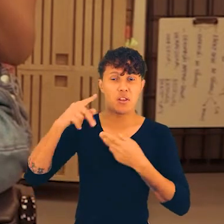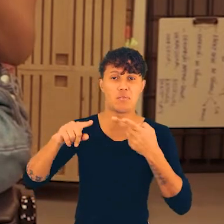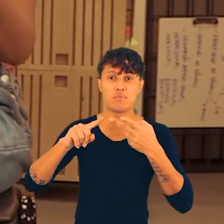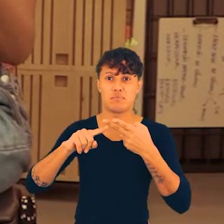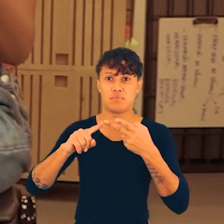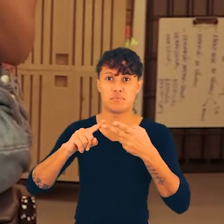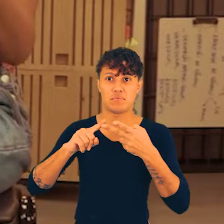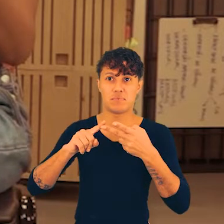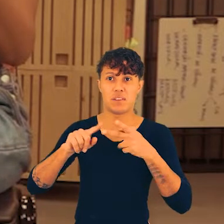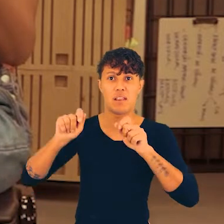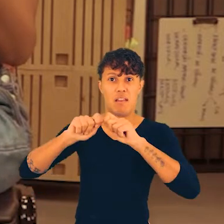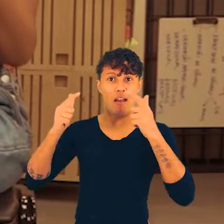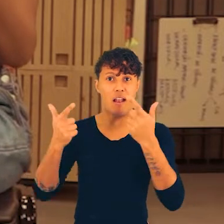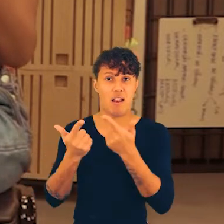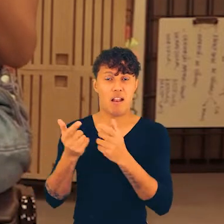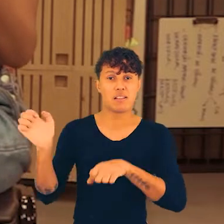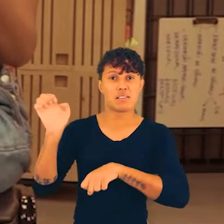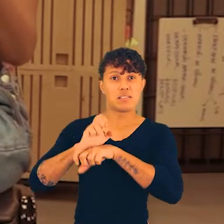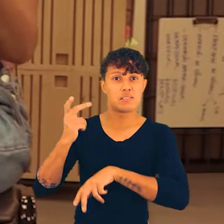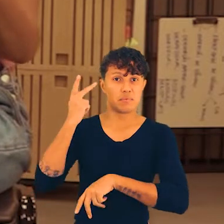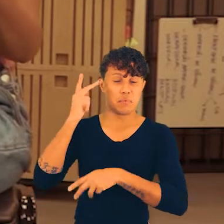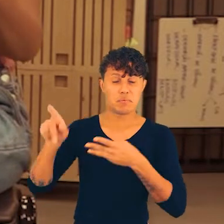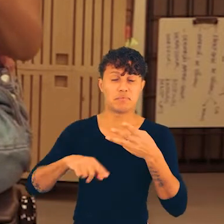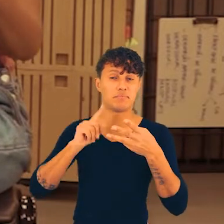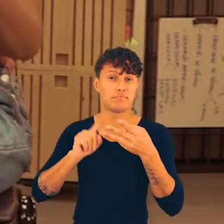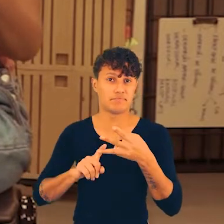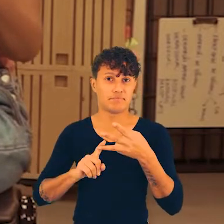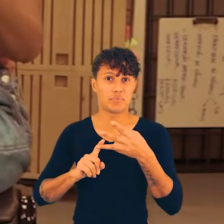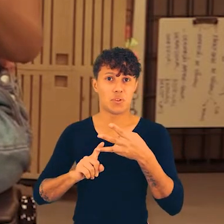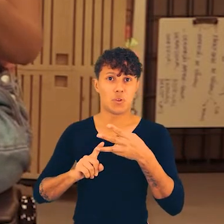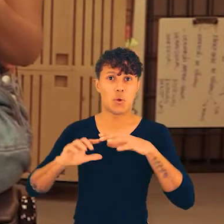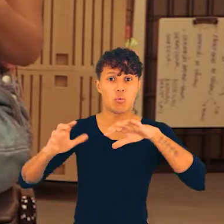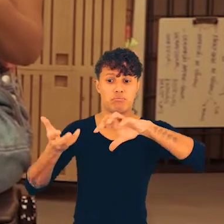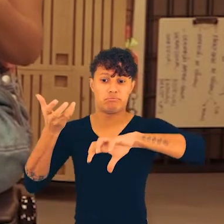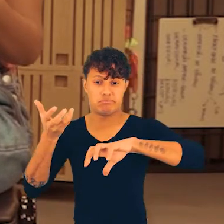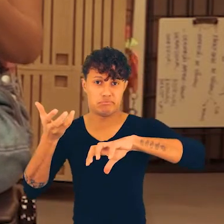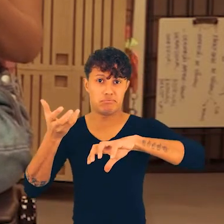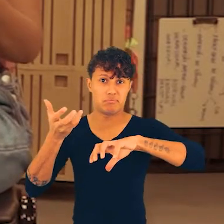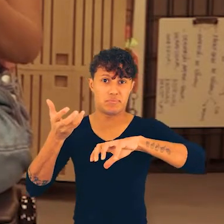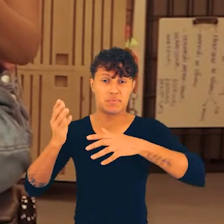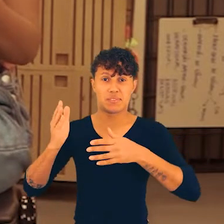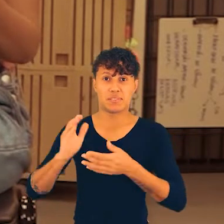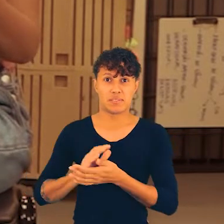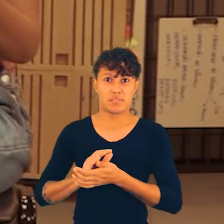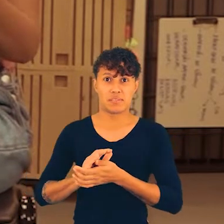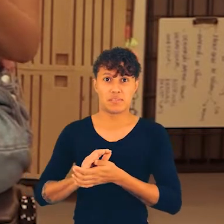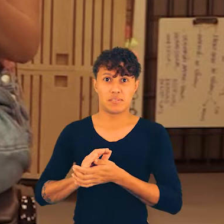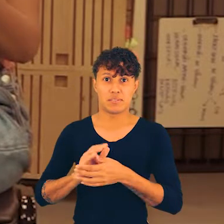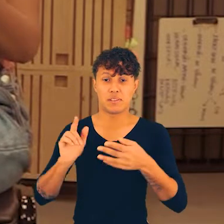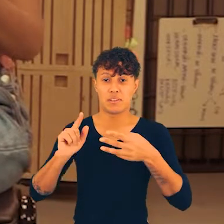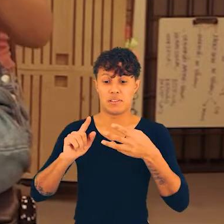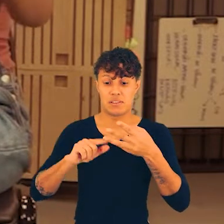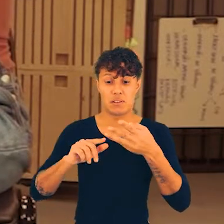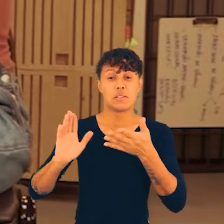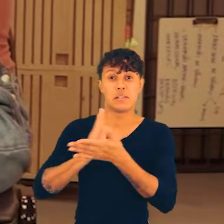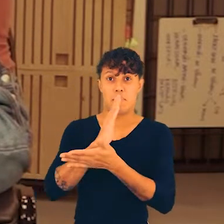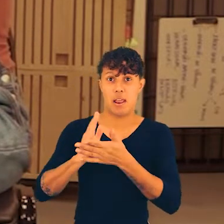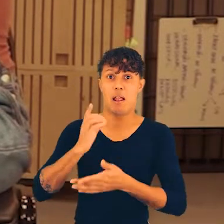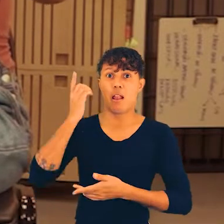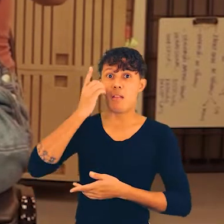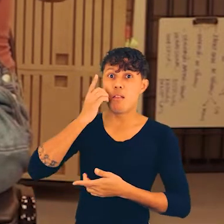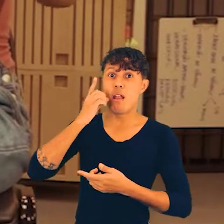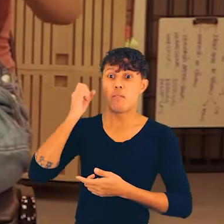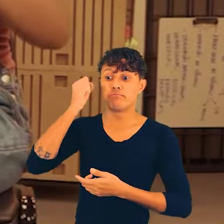Municipal de Vereadores e Vereadoras, a Assembleia Legislativa do Estado de São Paulo, ou o Congresso Nacional, que é dividido entre a Câmara dos Deputados